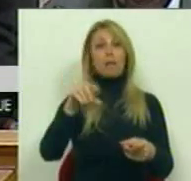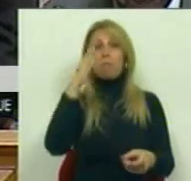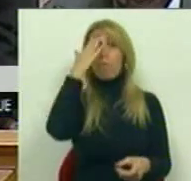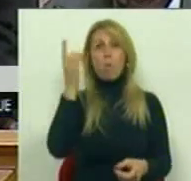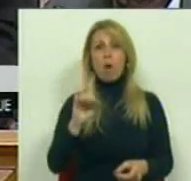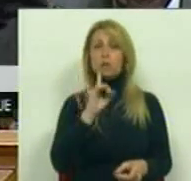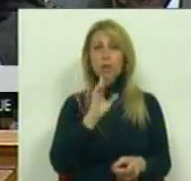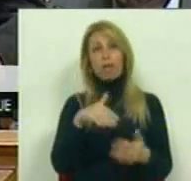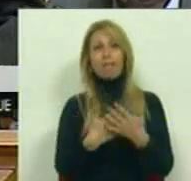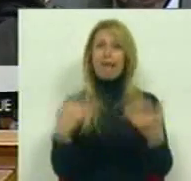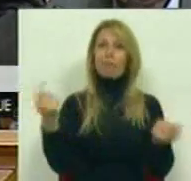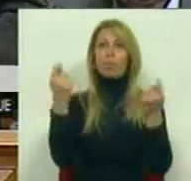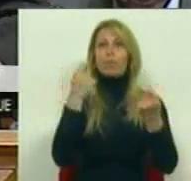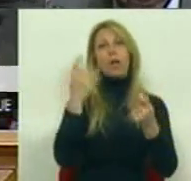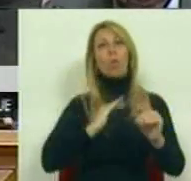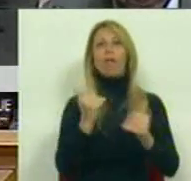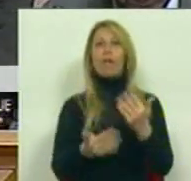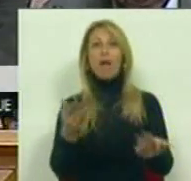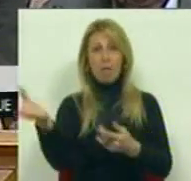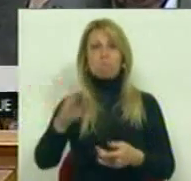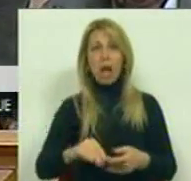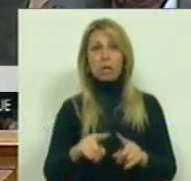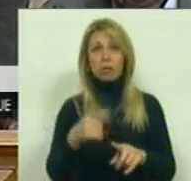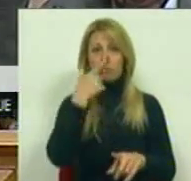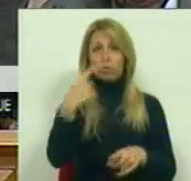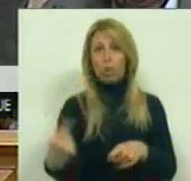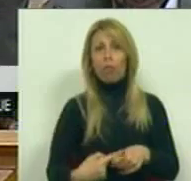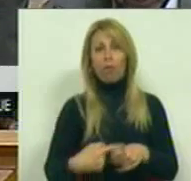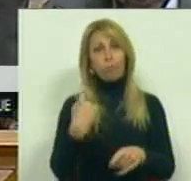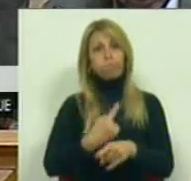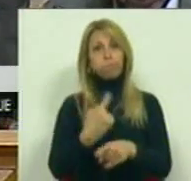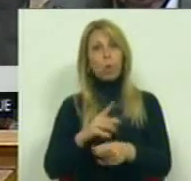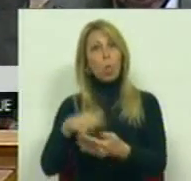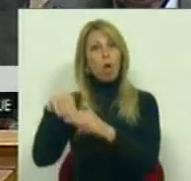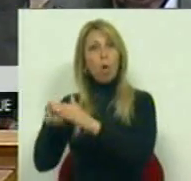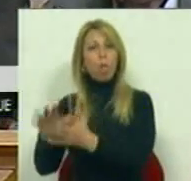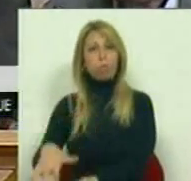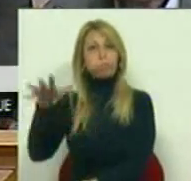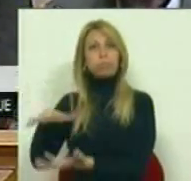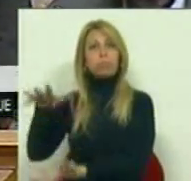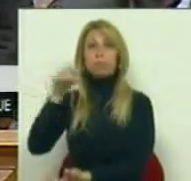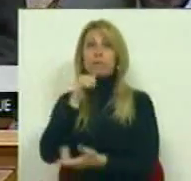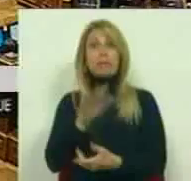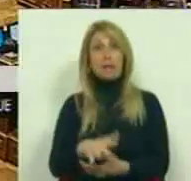mais dádivas que são fundamentais para manter as quantidades de sangue que o nosso país todos os dias necessita. Muito obrigado.